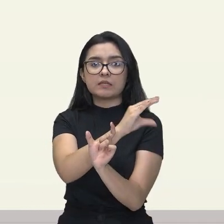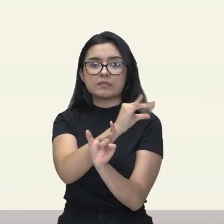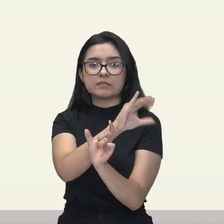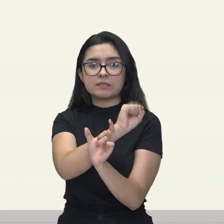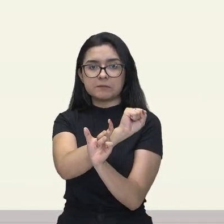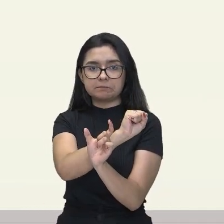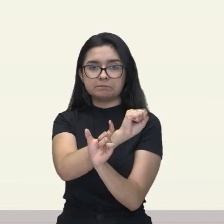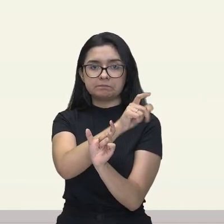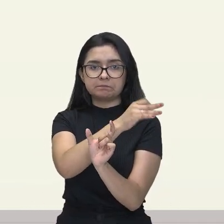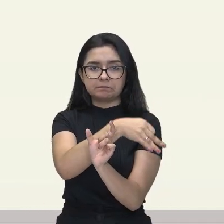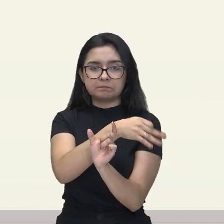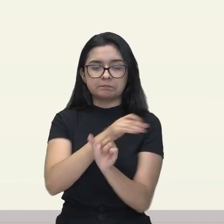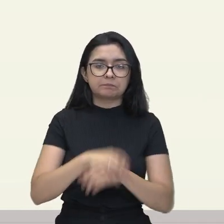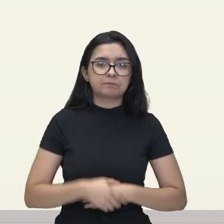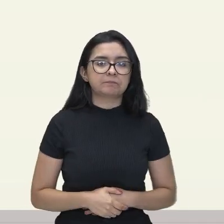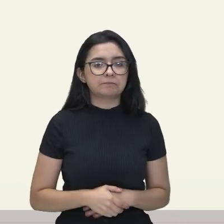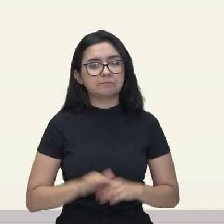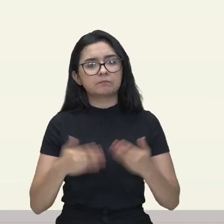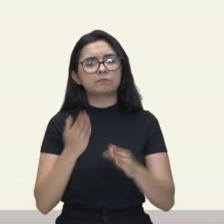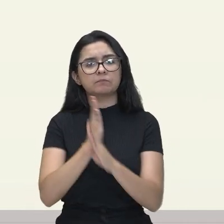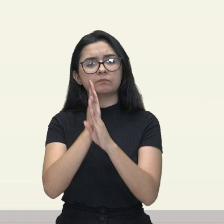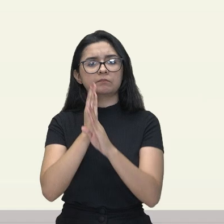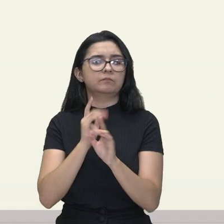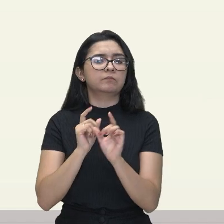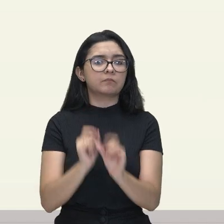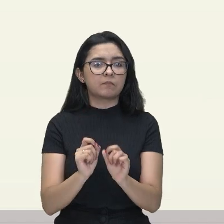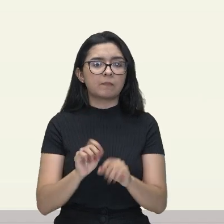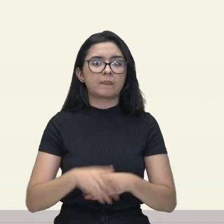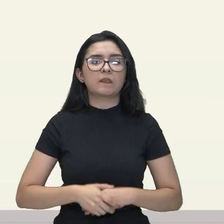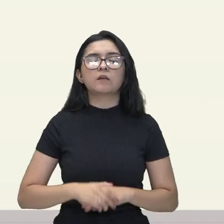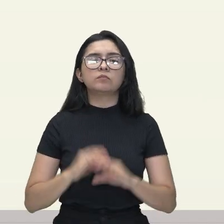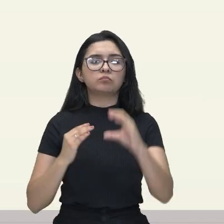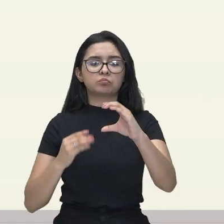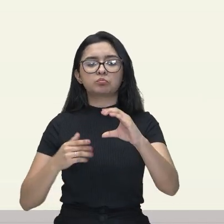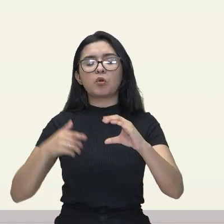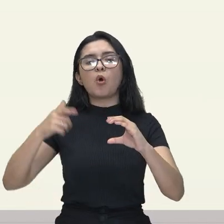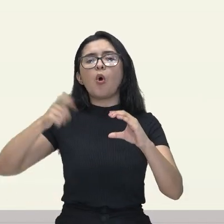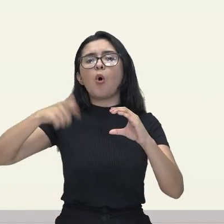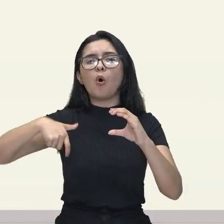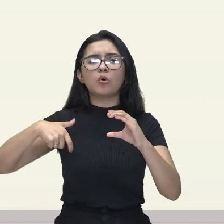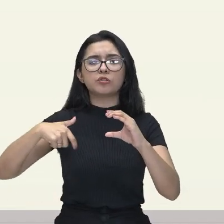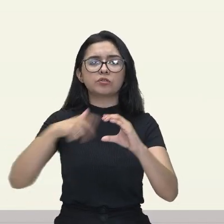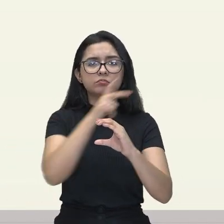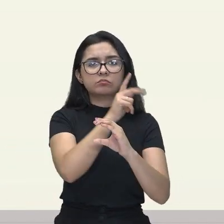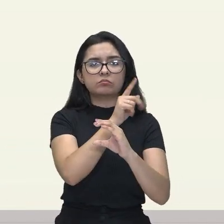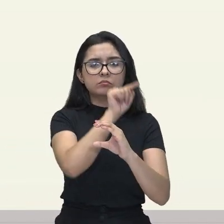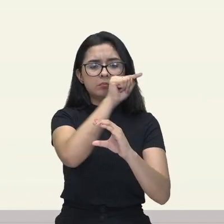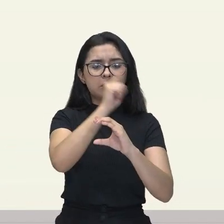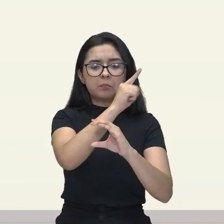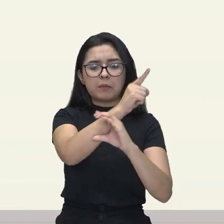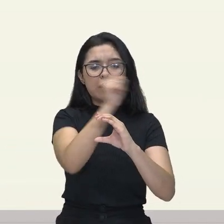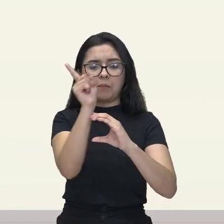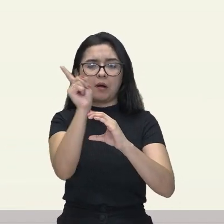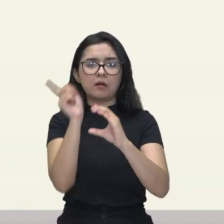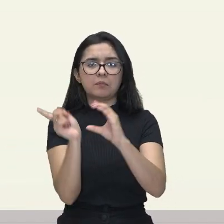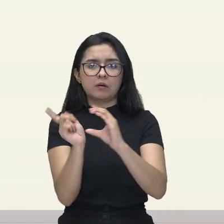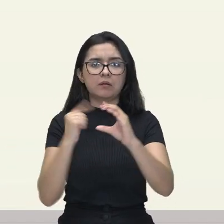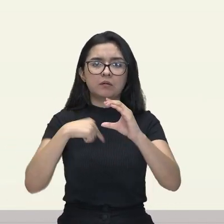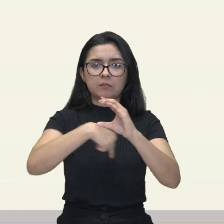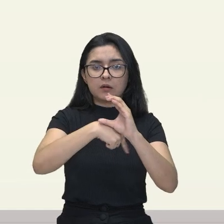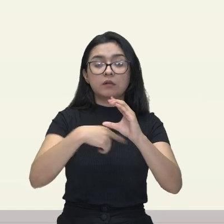E aí, identifico, né? A posição desses ligantes, que aí é o cloro, né?